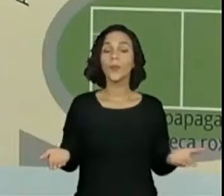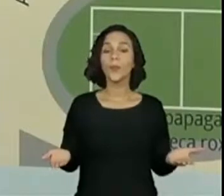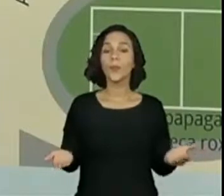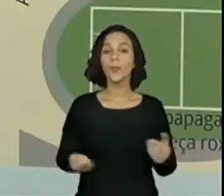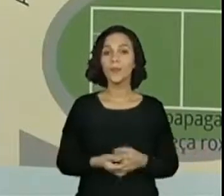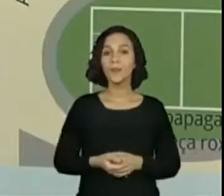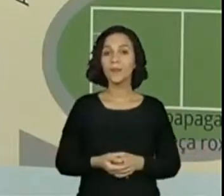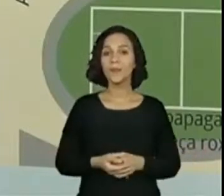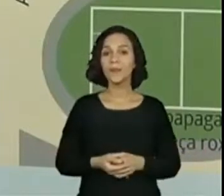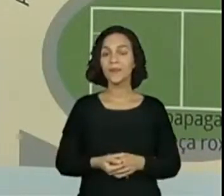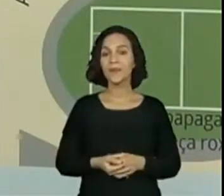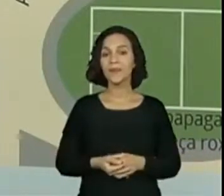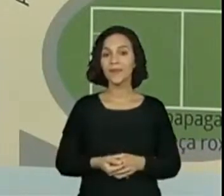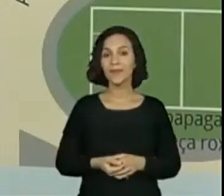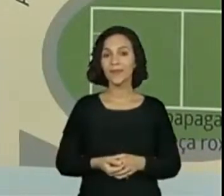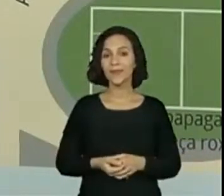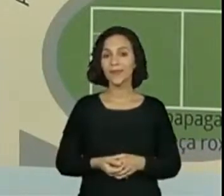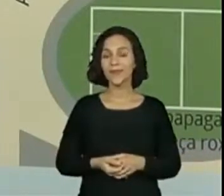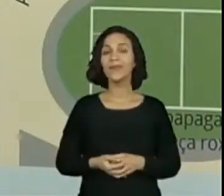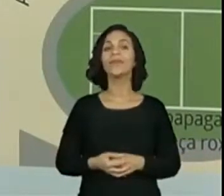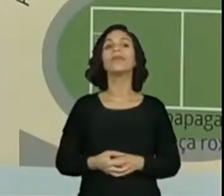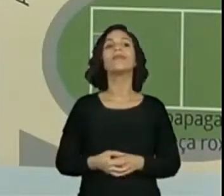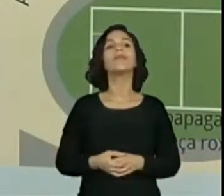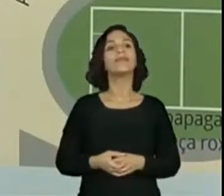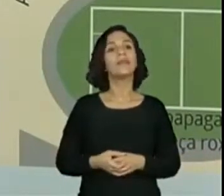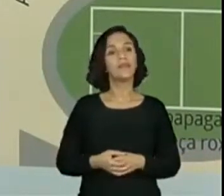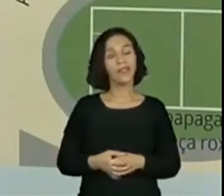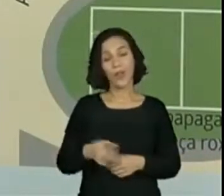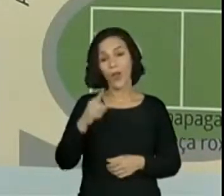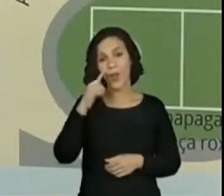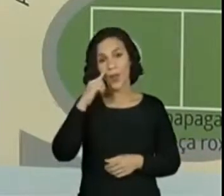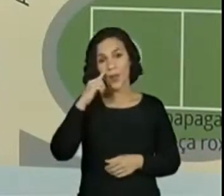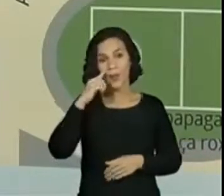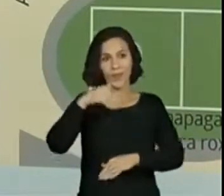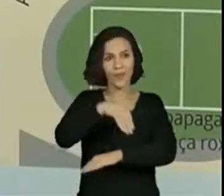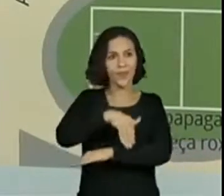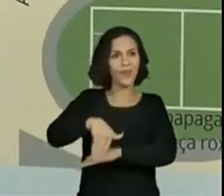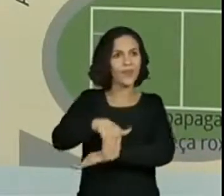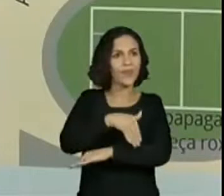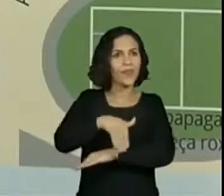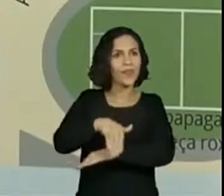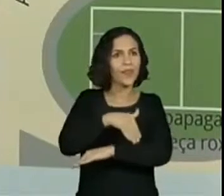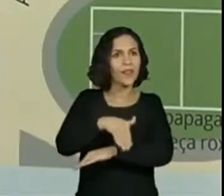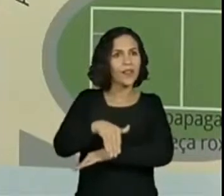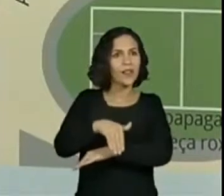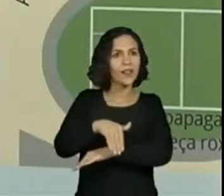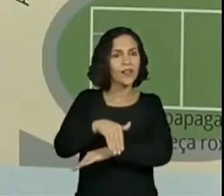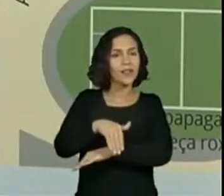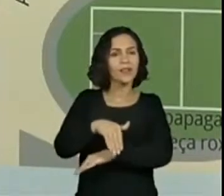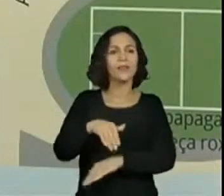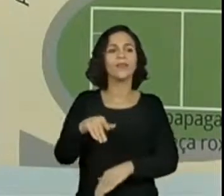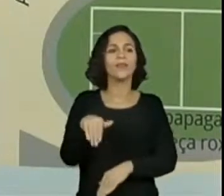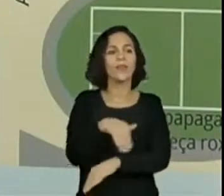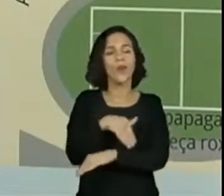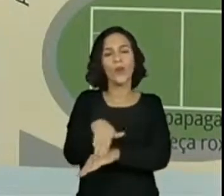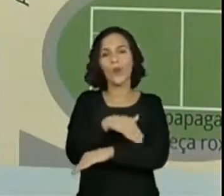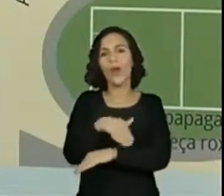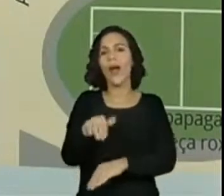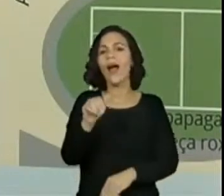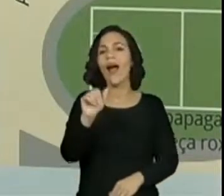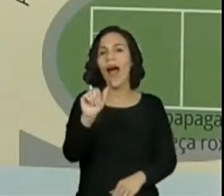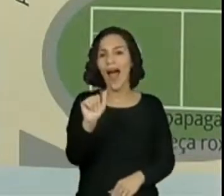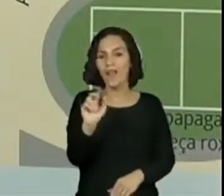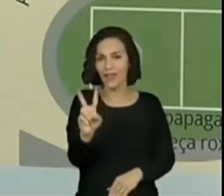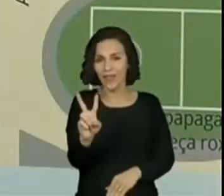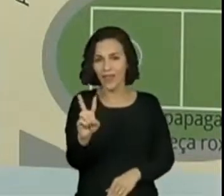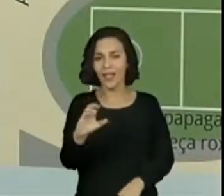A professora Sandra falou... sobe na avenida Comandante. Codorna, né? Codorna Mineira. É pelo celular, vai muito rápido. A gente